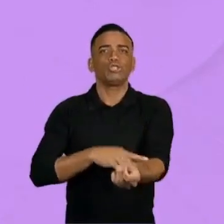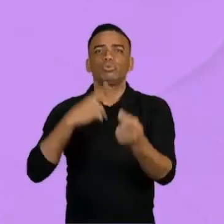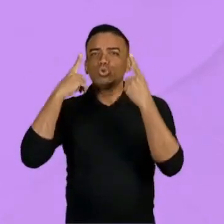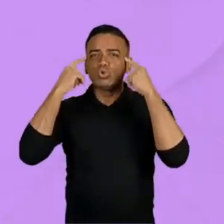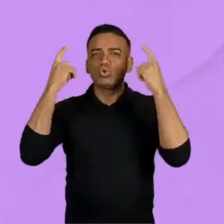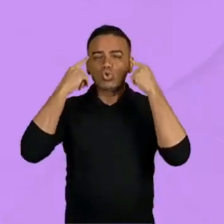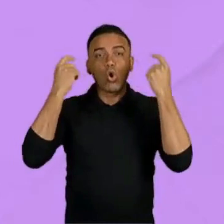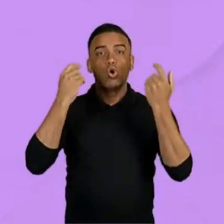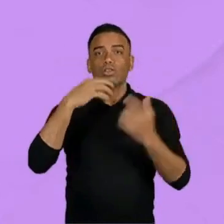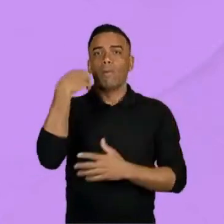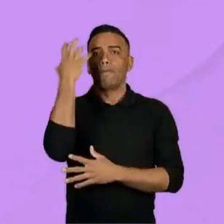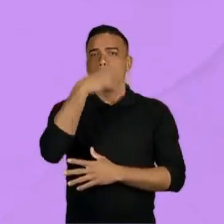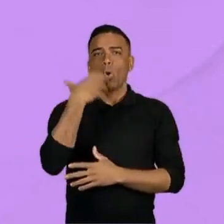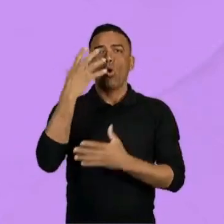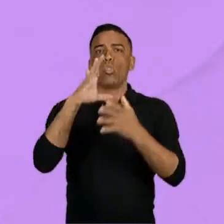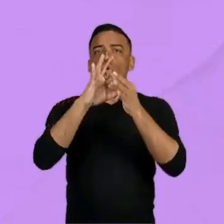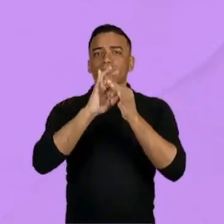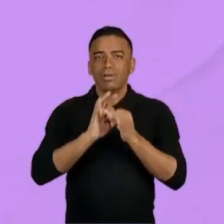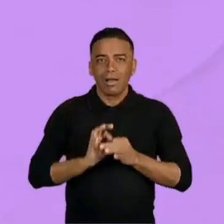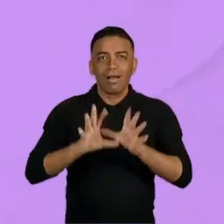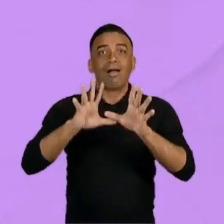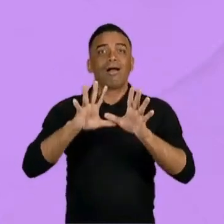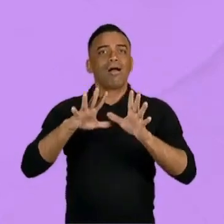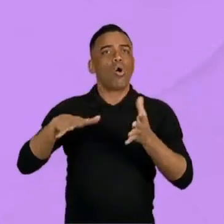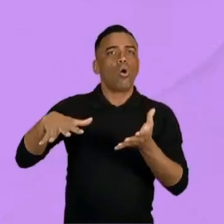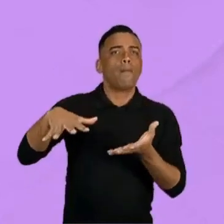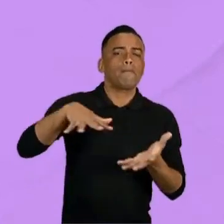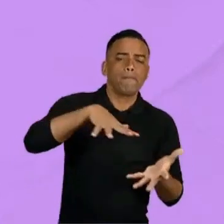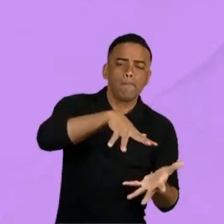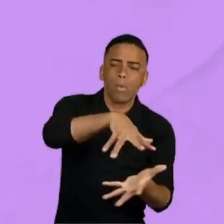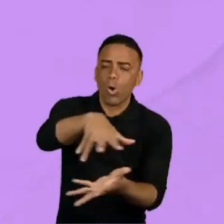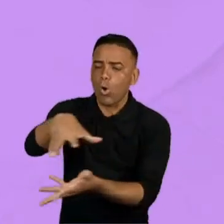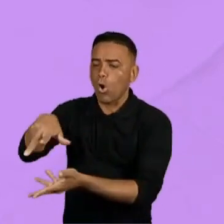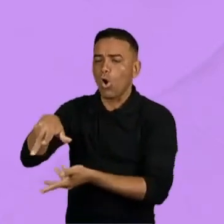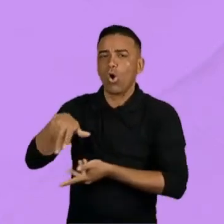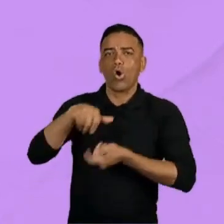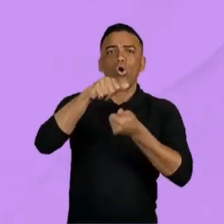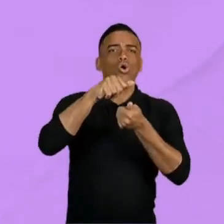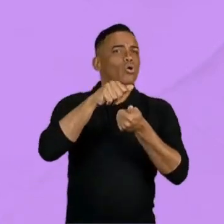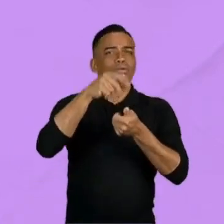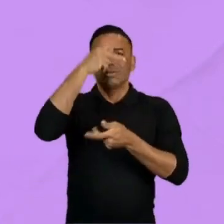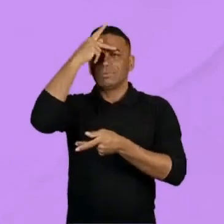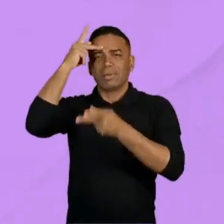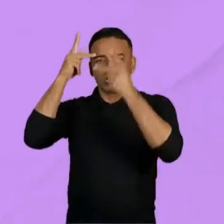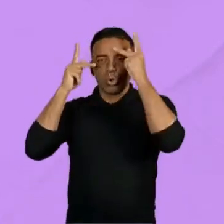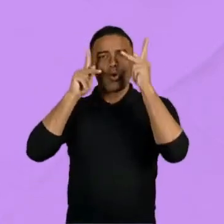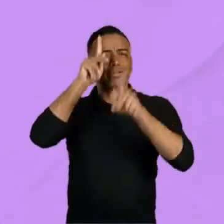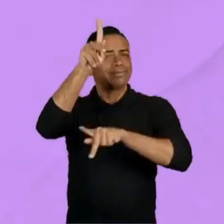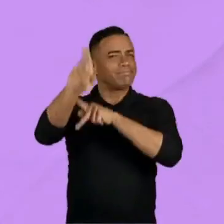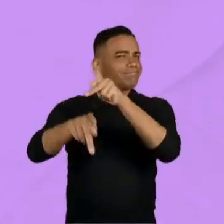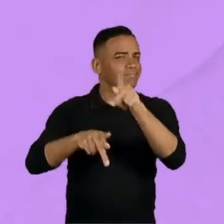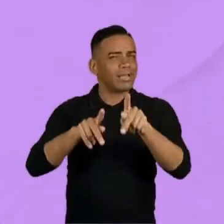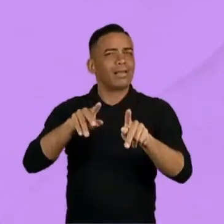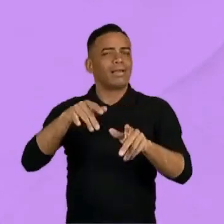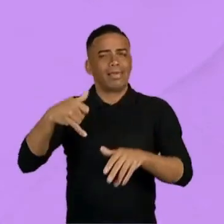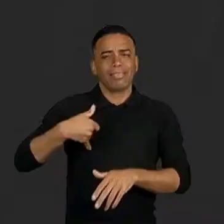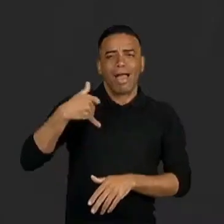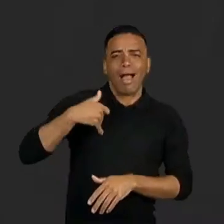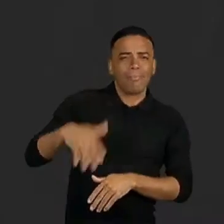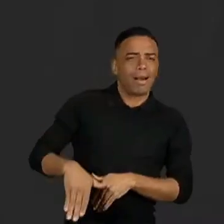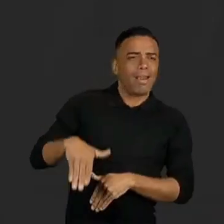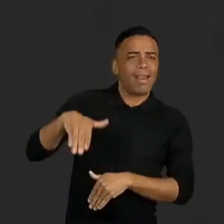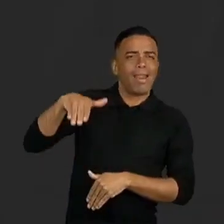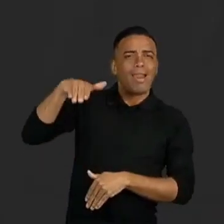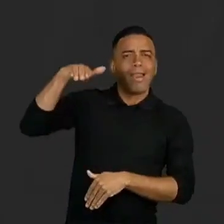é uma forma de arte universal que pode ser apreciada e desfrutada por pessoas de todas as idades e culturas em